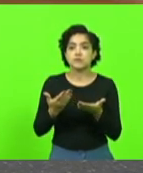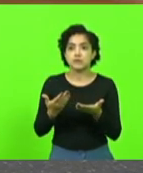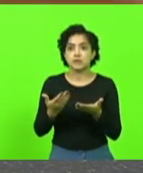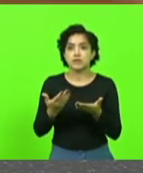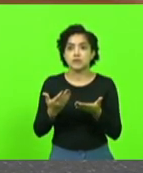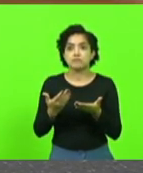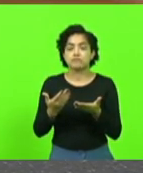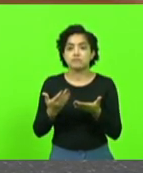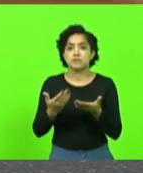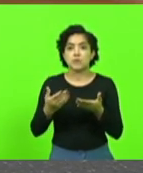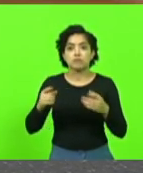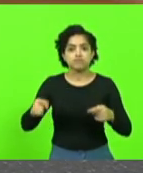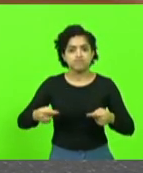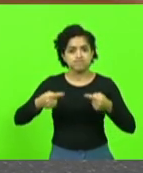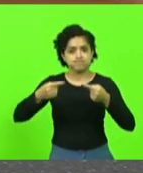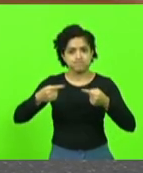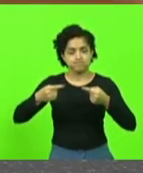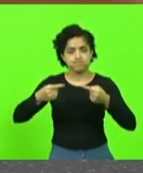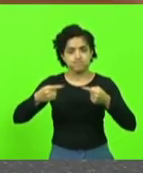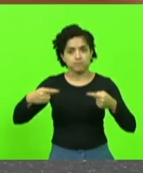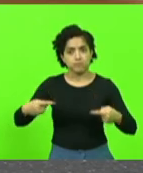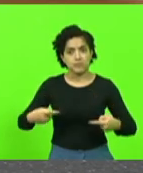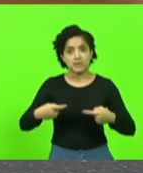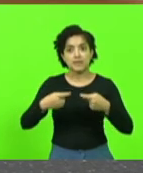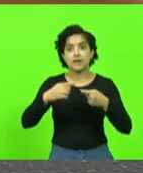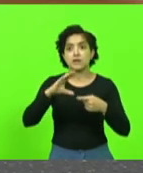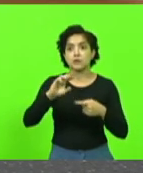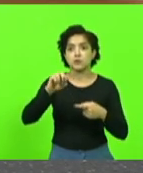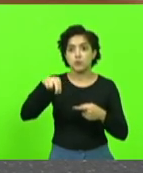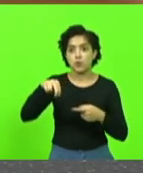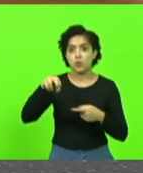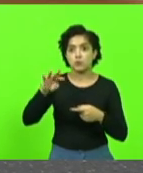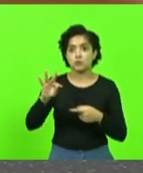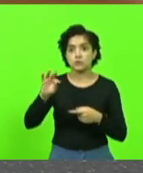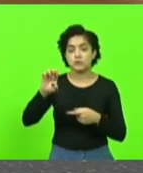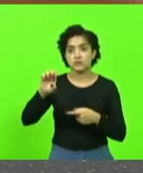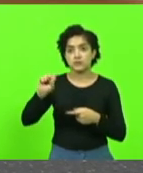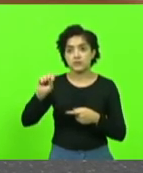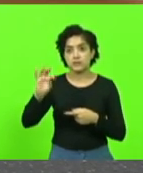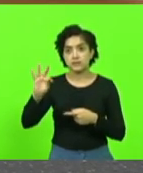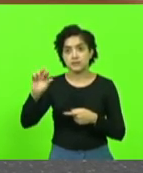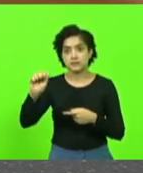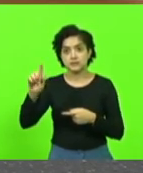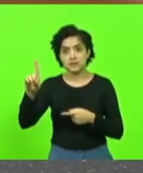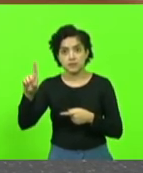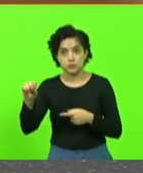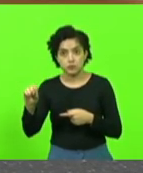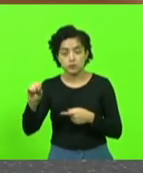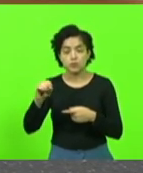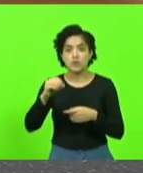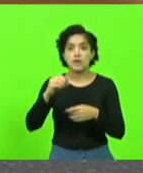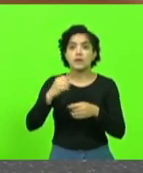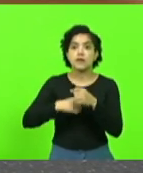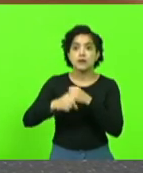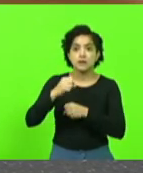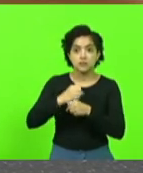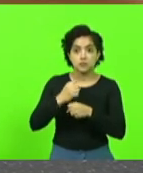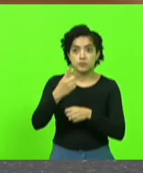uma batalha que aconteceu lá em 1912,